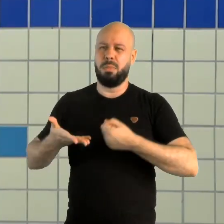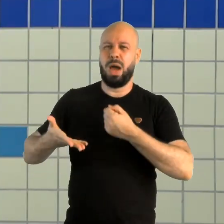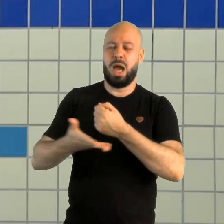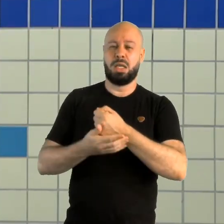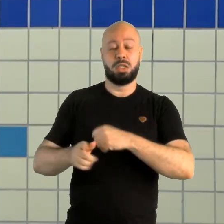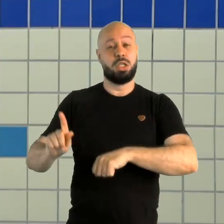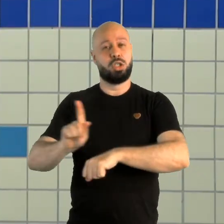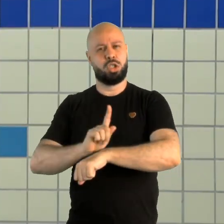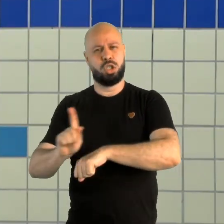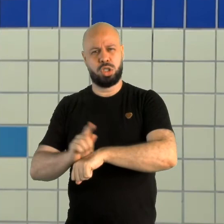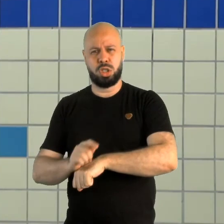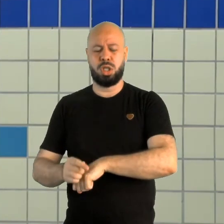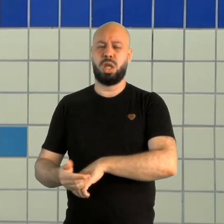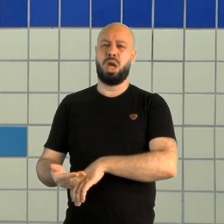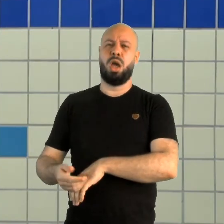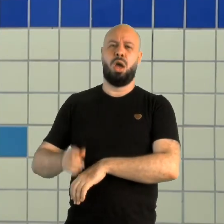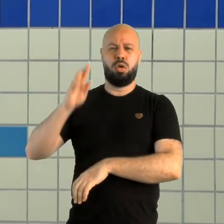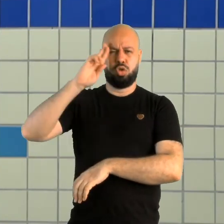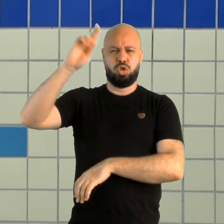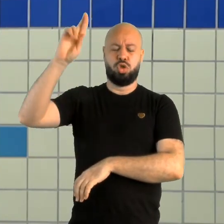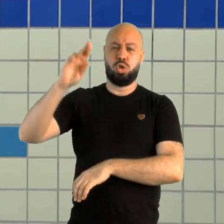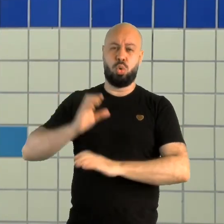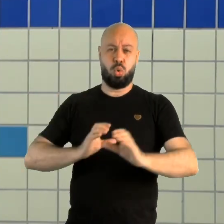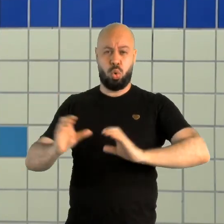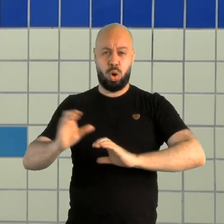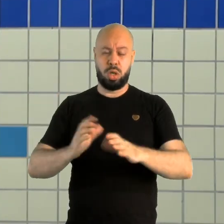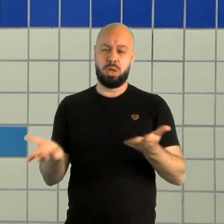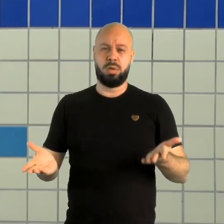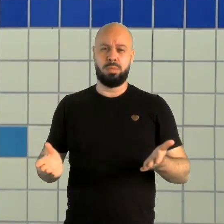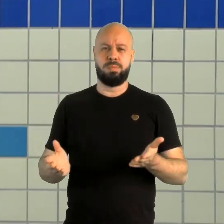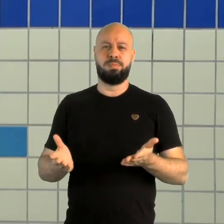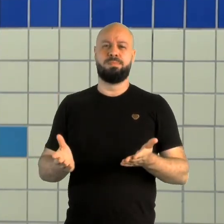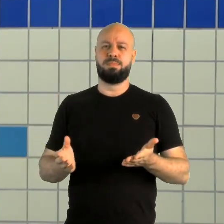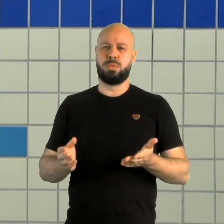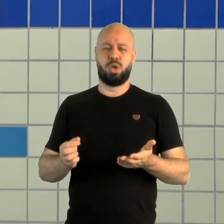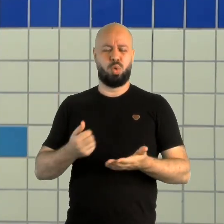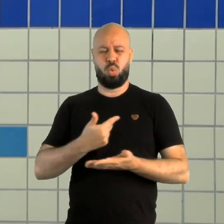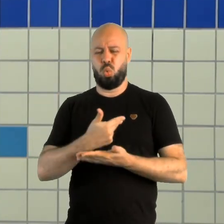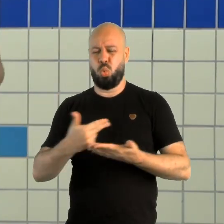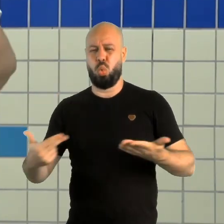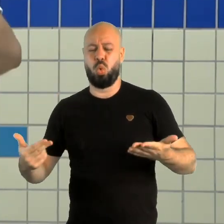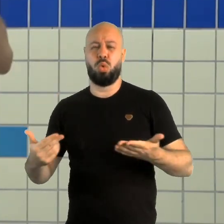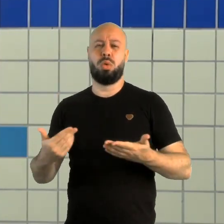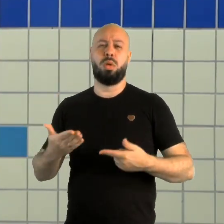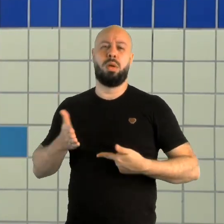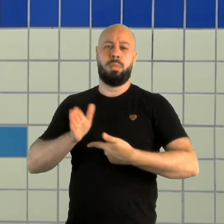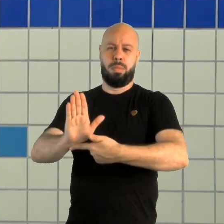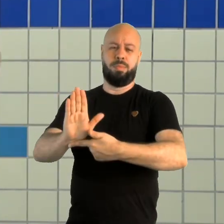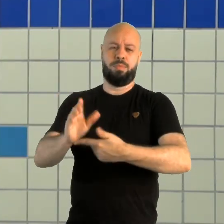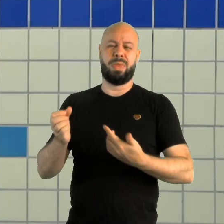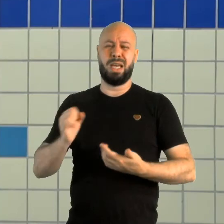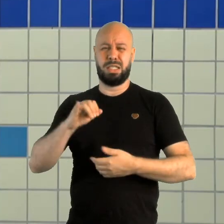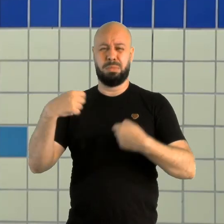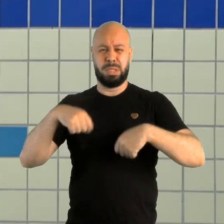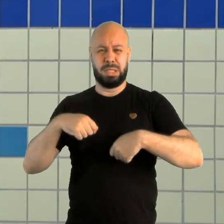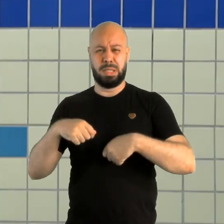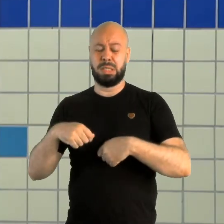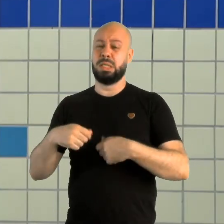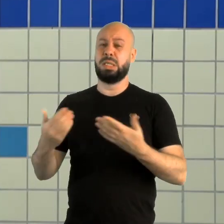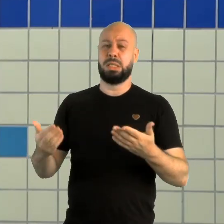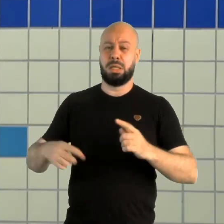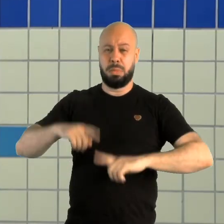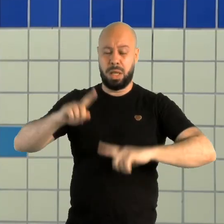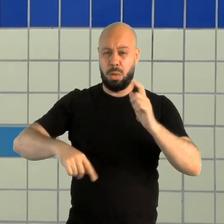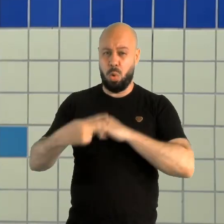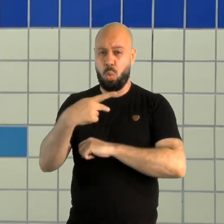também, diretor, orientador, coordenador, tudo isso está à sua disposição. Se você precisa de mais material ainda,